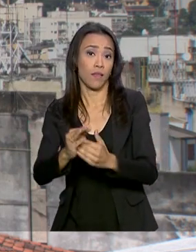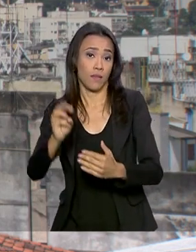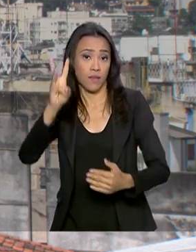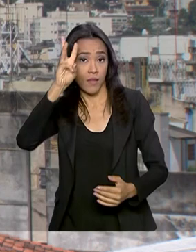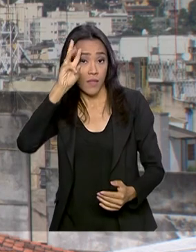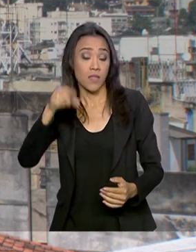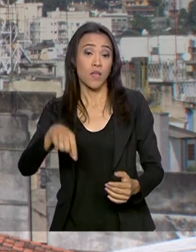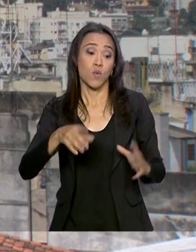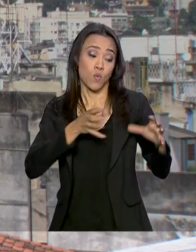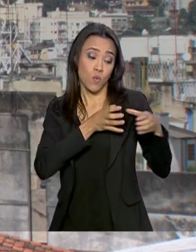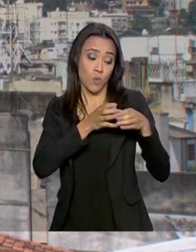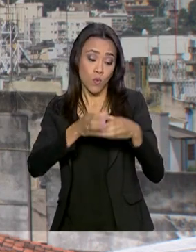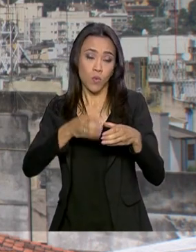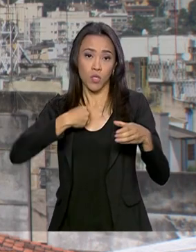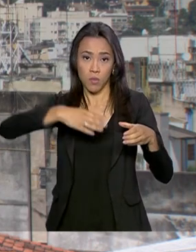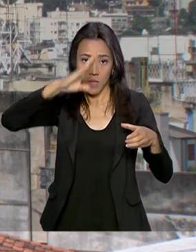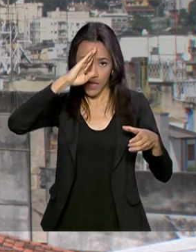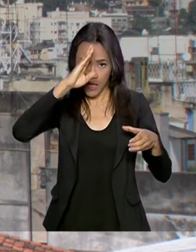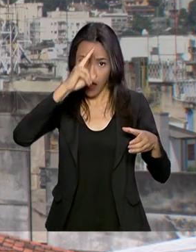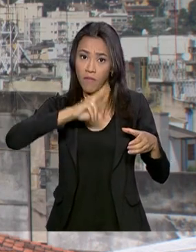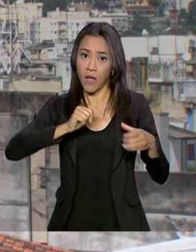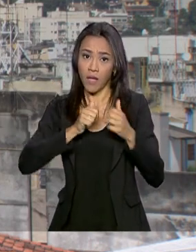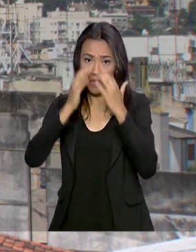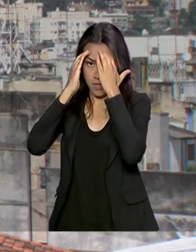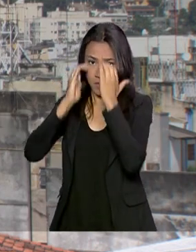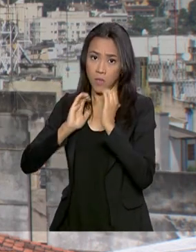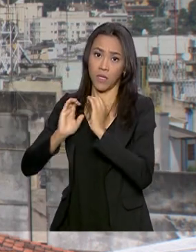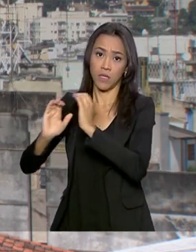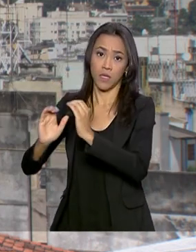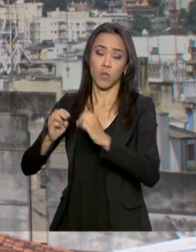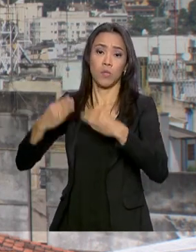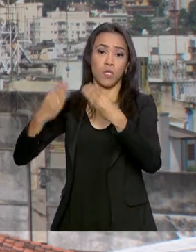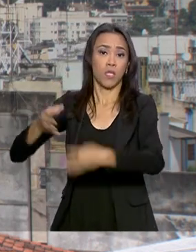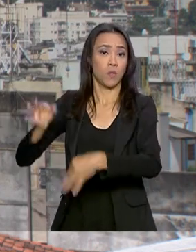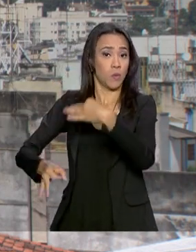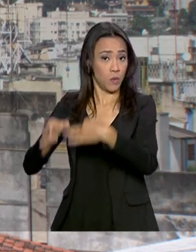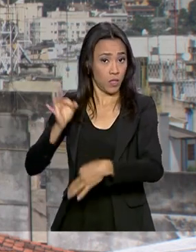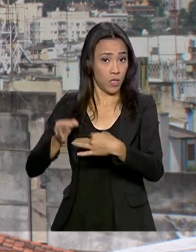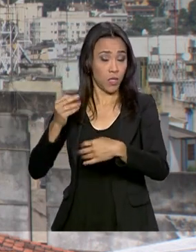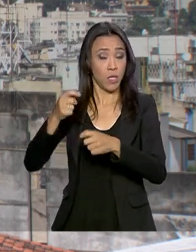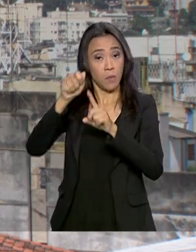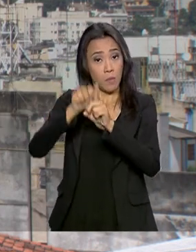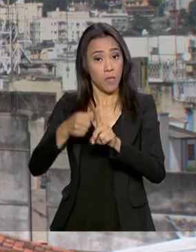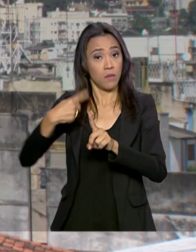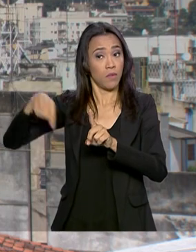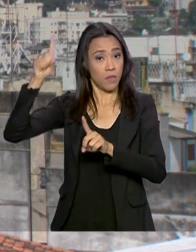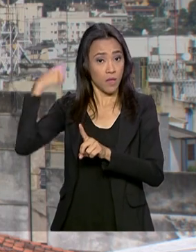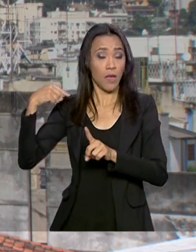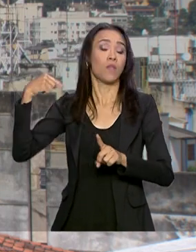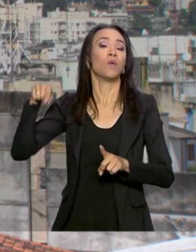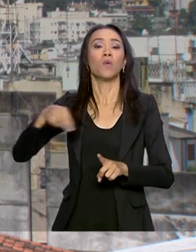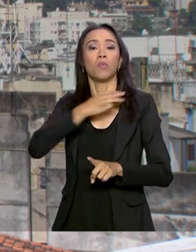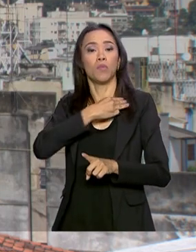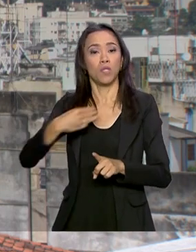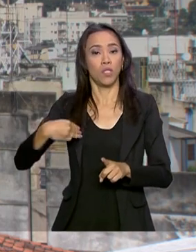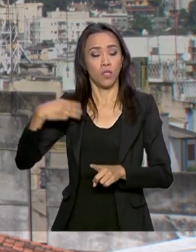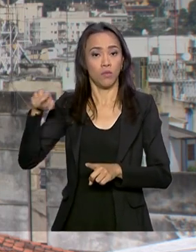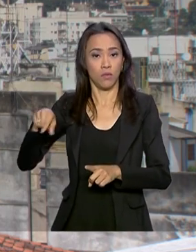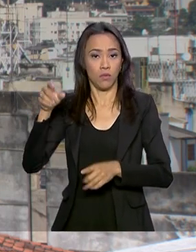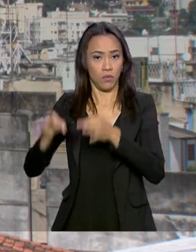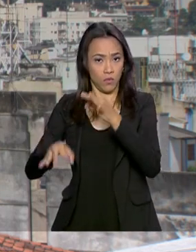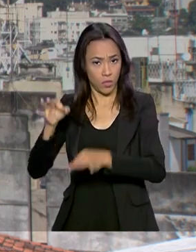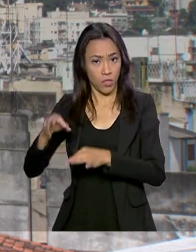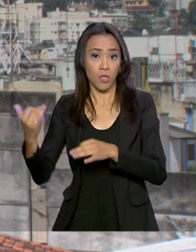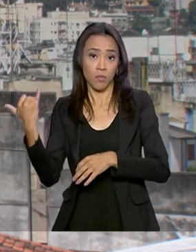missão vai obedecer ao planejamento do Ministério da Justiça. No mês passado, o ministro Sérgio Moro também autorizou a ação da Força Nacional